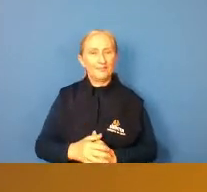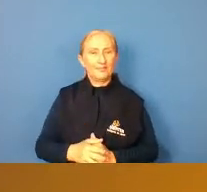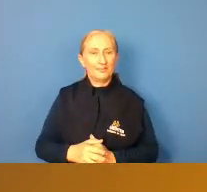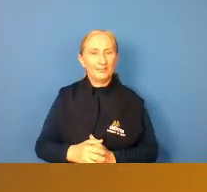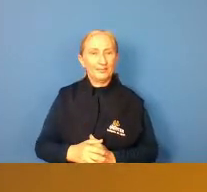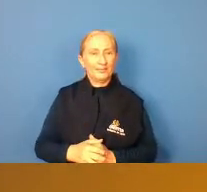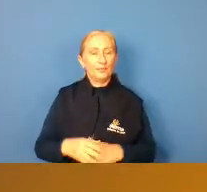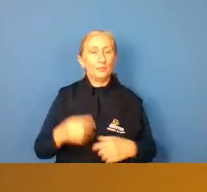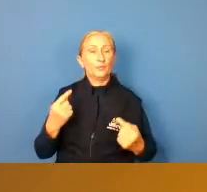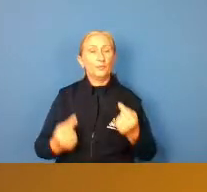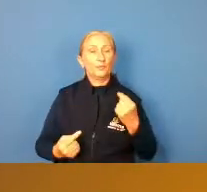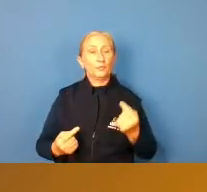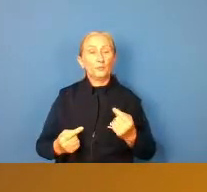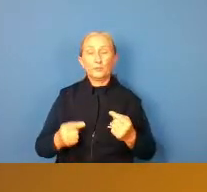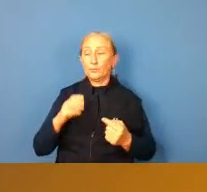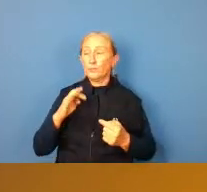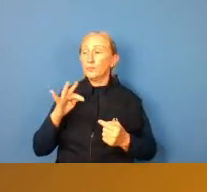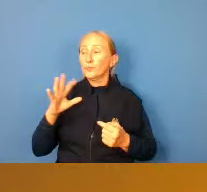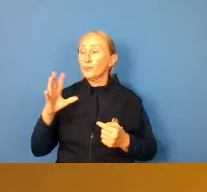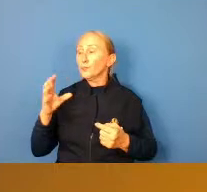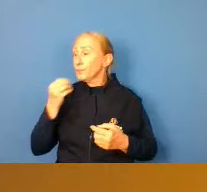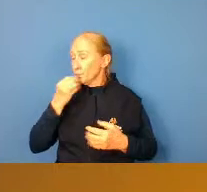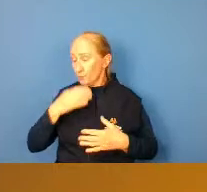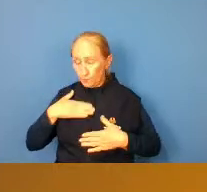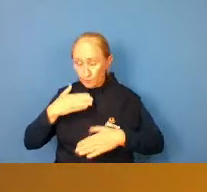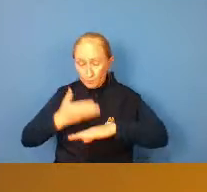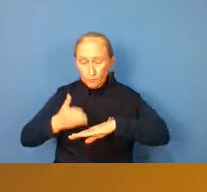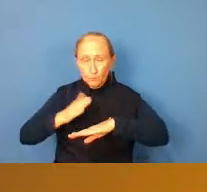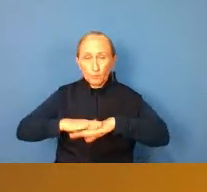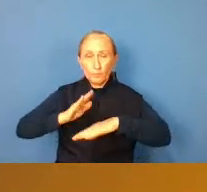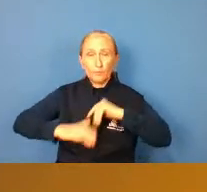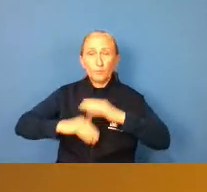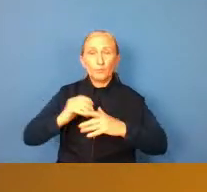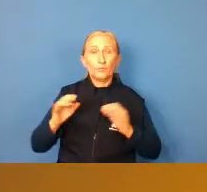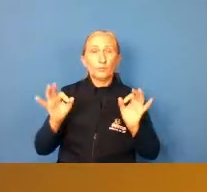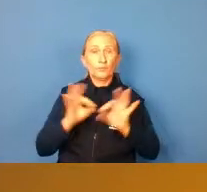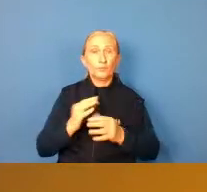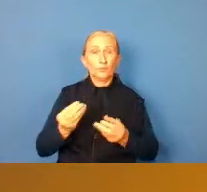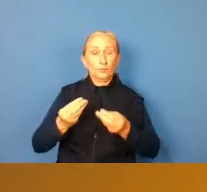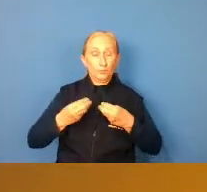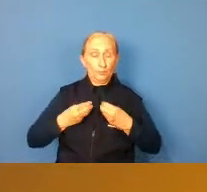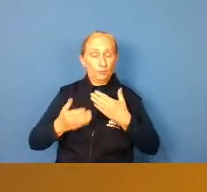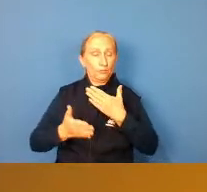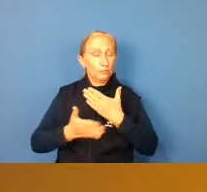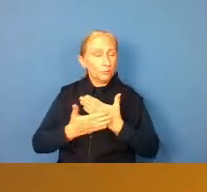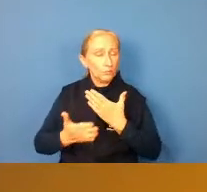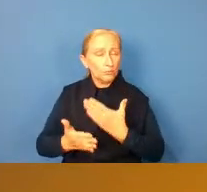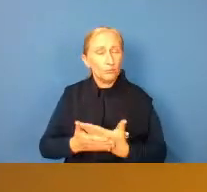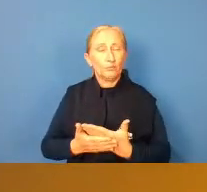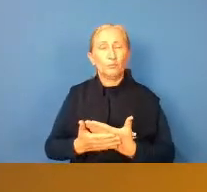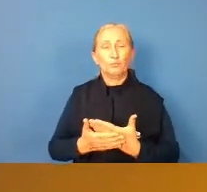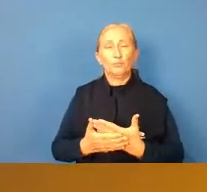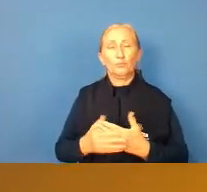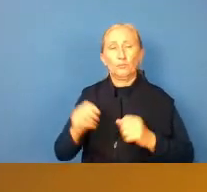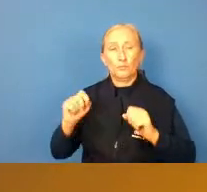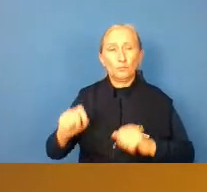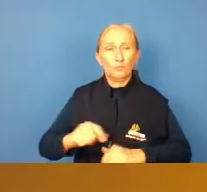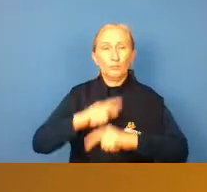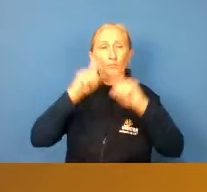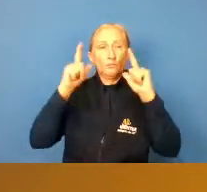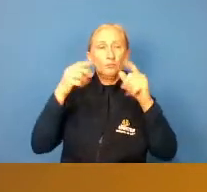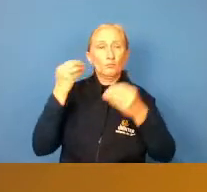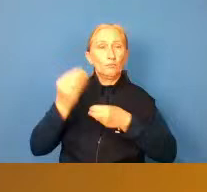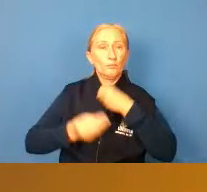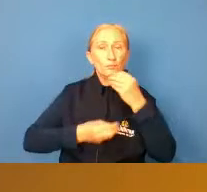quais os benefícios aí para a sua vida profissional esse trabalho trouxe para os seus estudos né te clareou em algumas